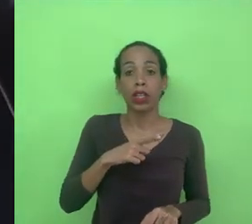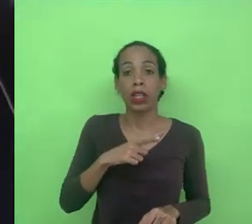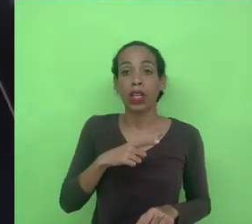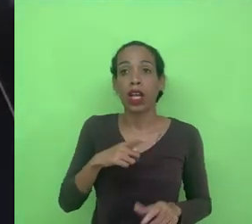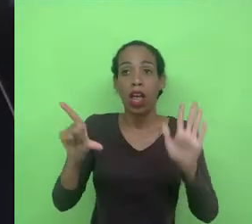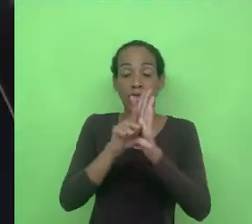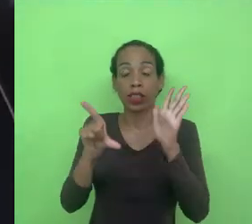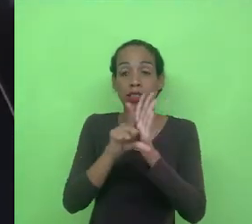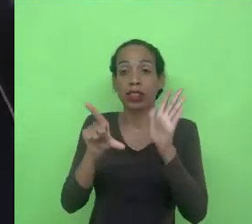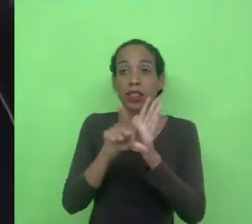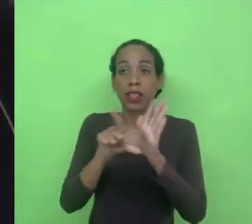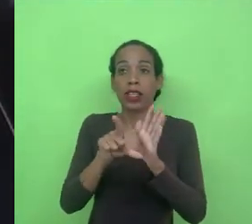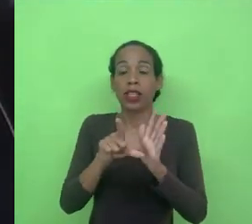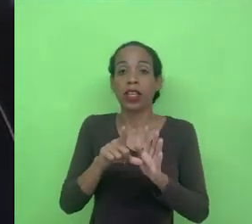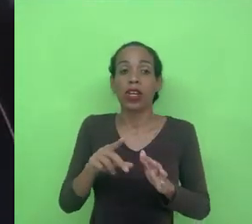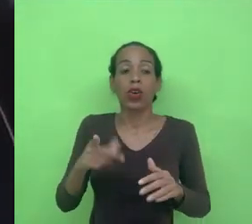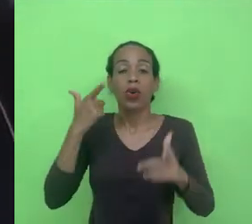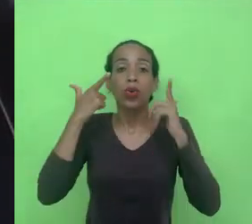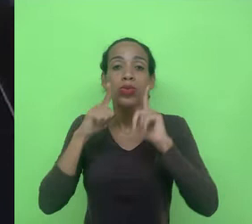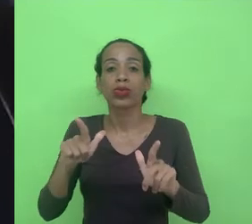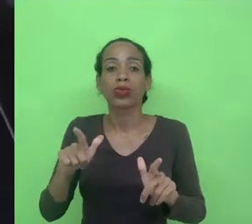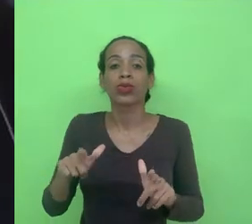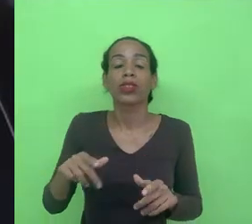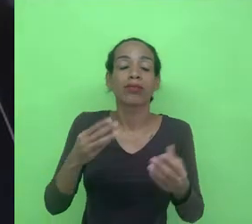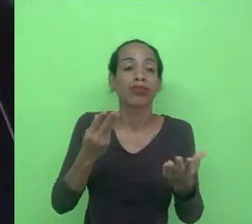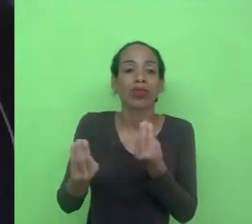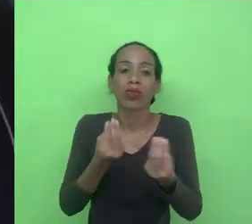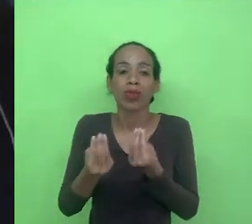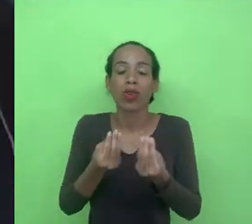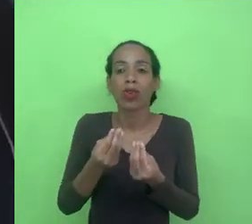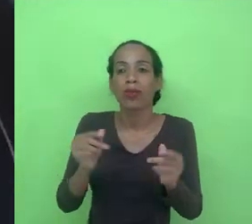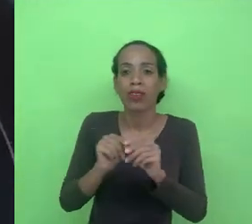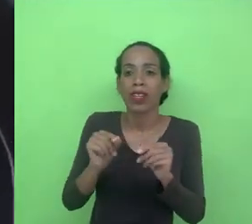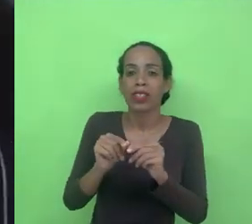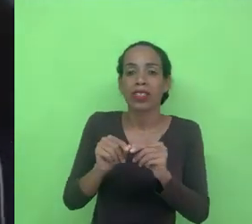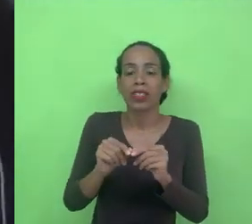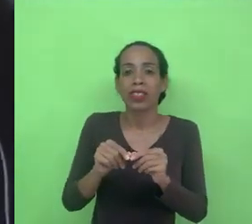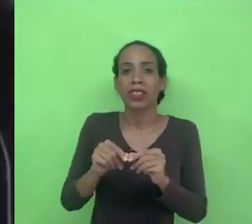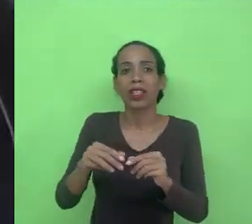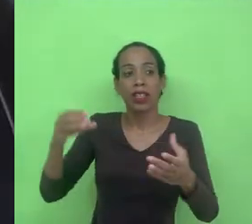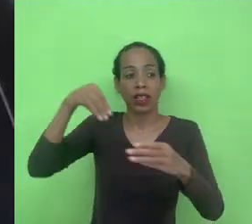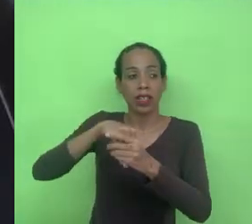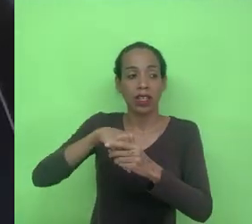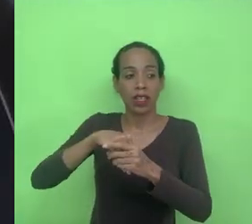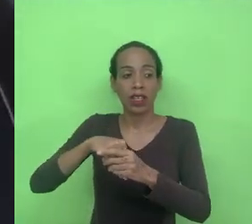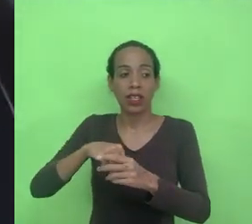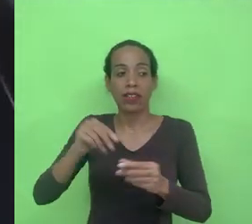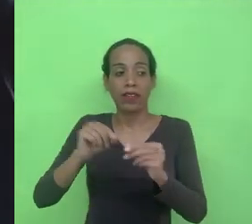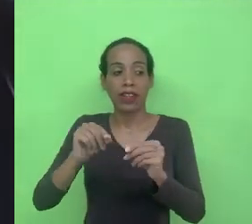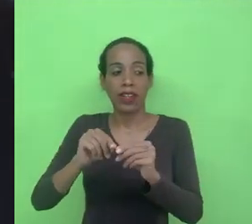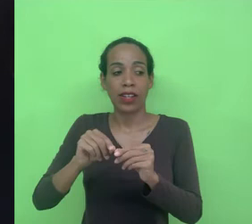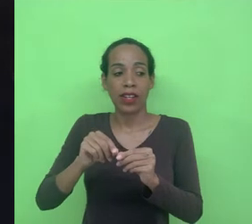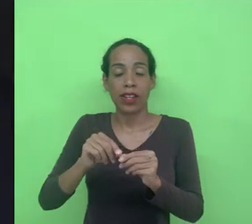que vão resolver situações como você disse dispositivos nacionais que vão resolver situações que são em essência